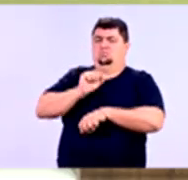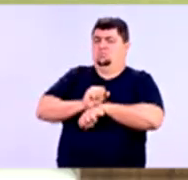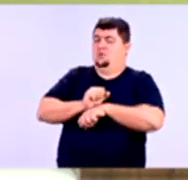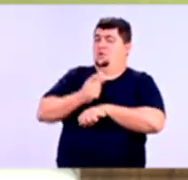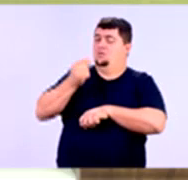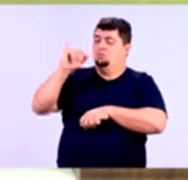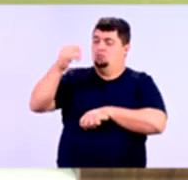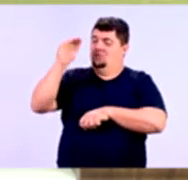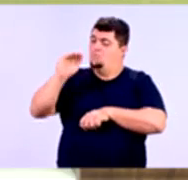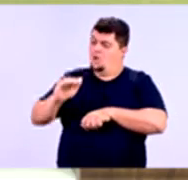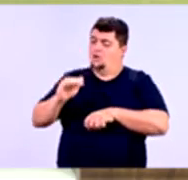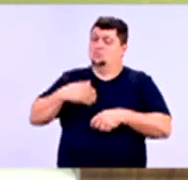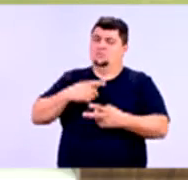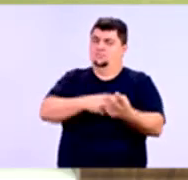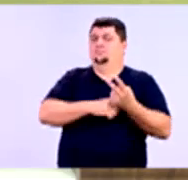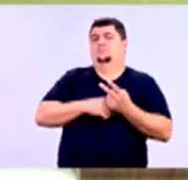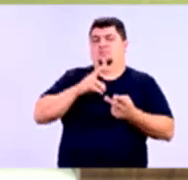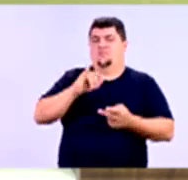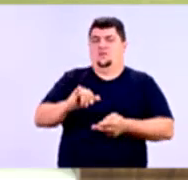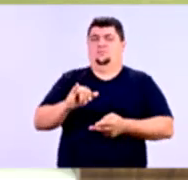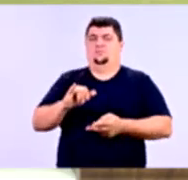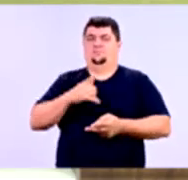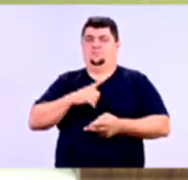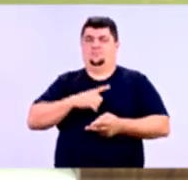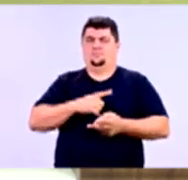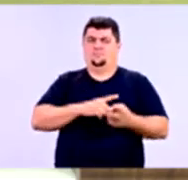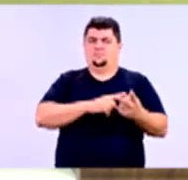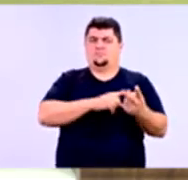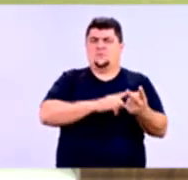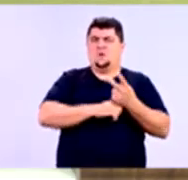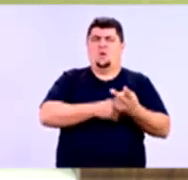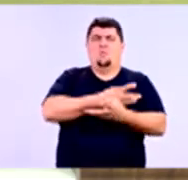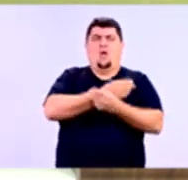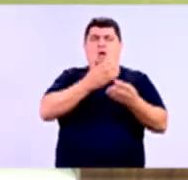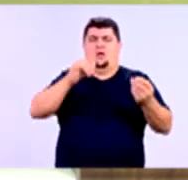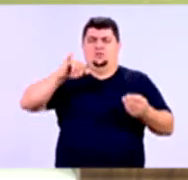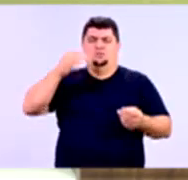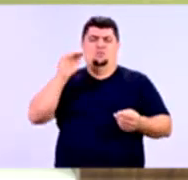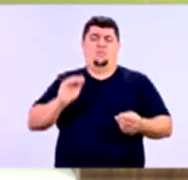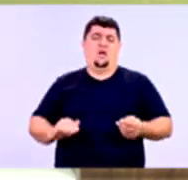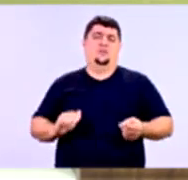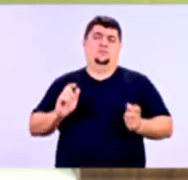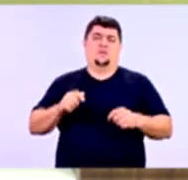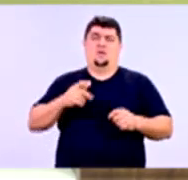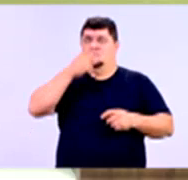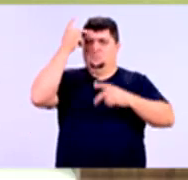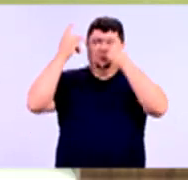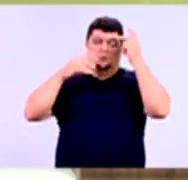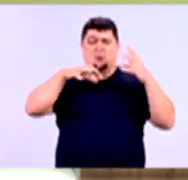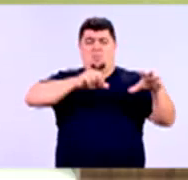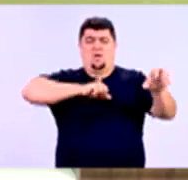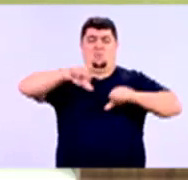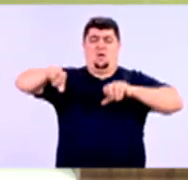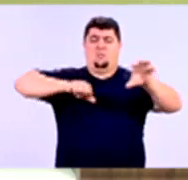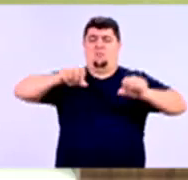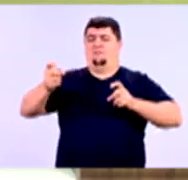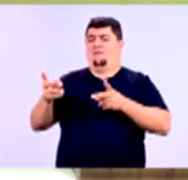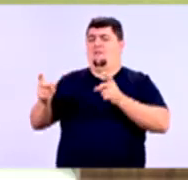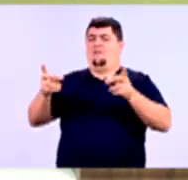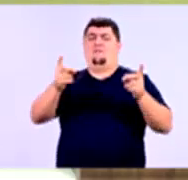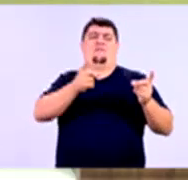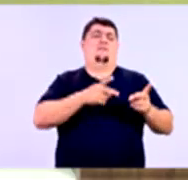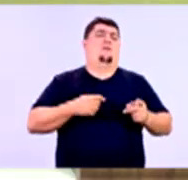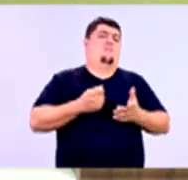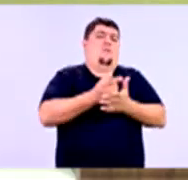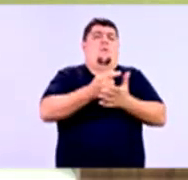inversa, ela acontece, ou seja, tem muito crédito e por isso o juros está baixo, a gente vê que as vendas de praticamente todos os